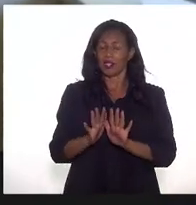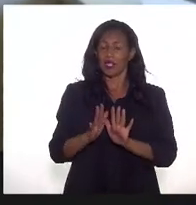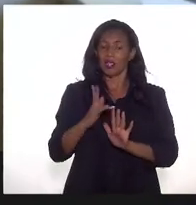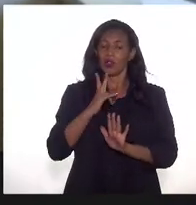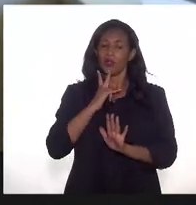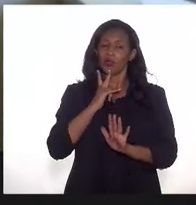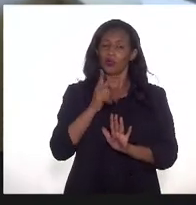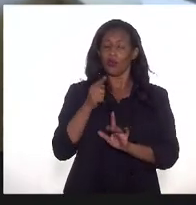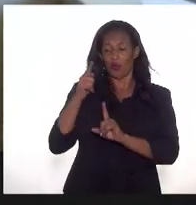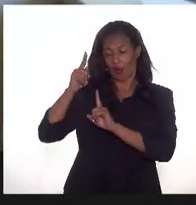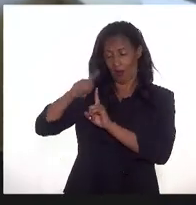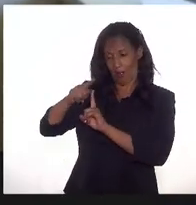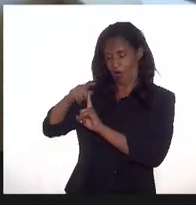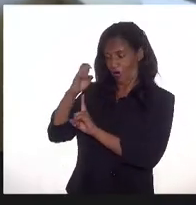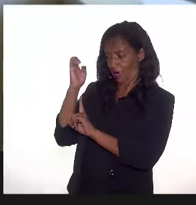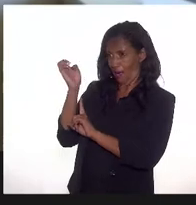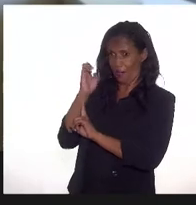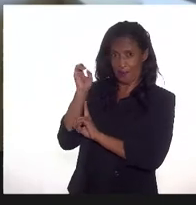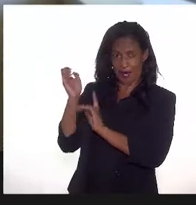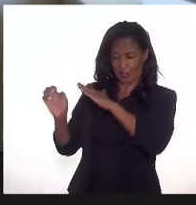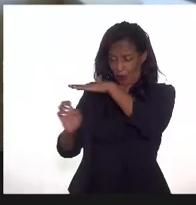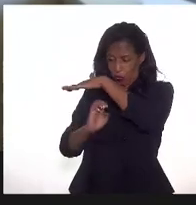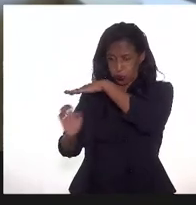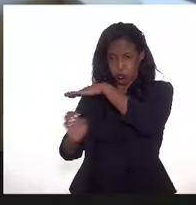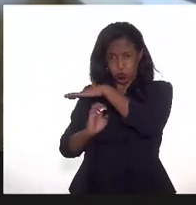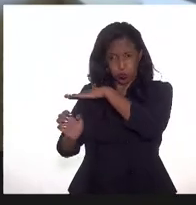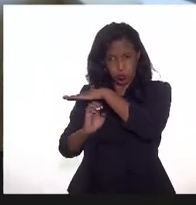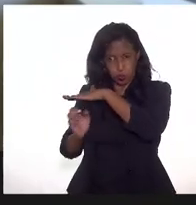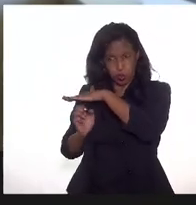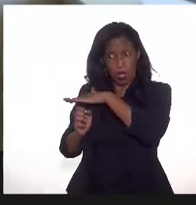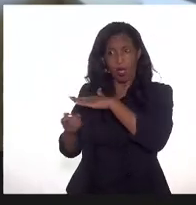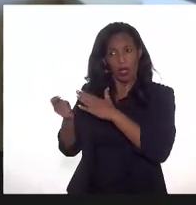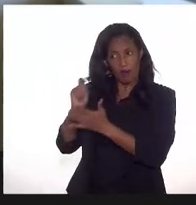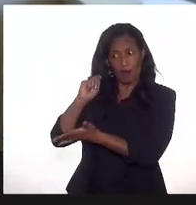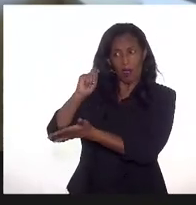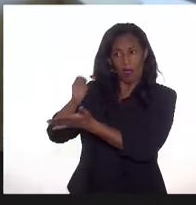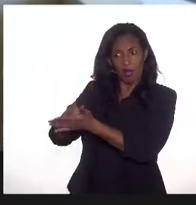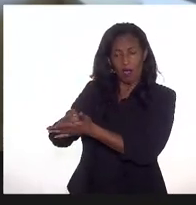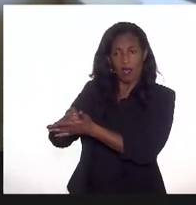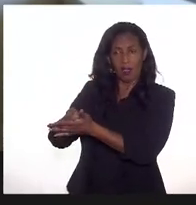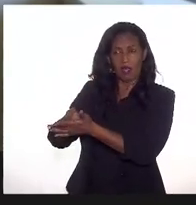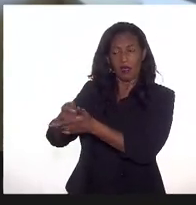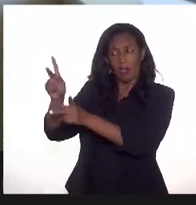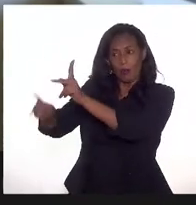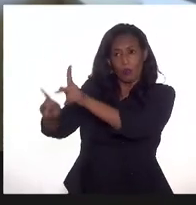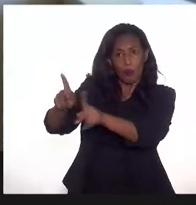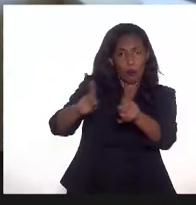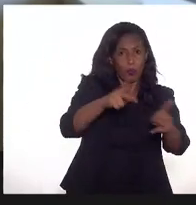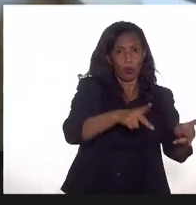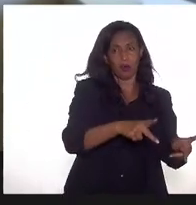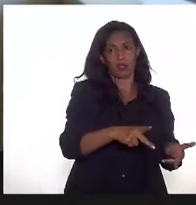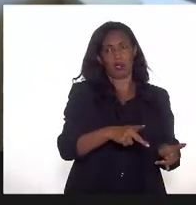vai cobrar esse valor para o consumidor final, que é a população que vende.